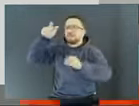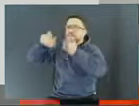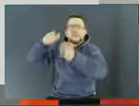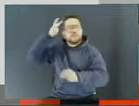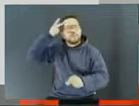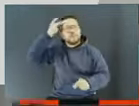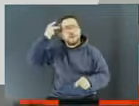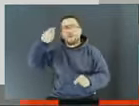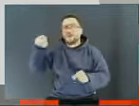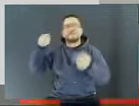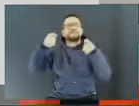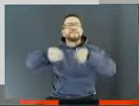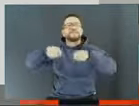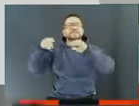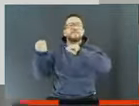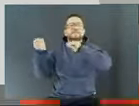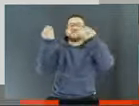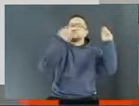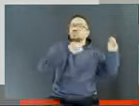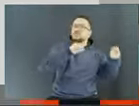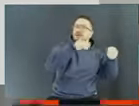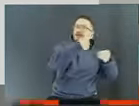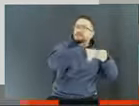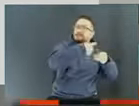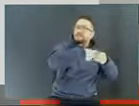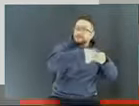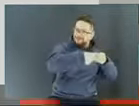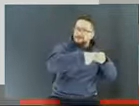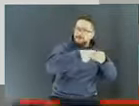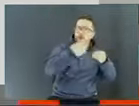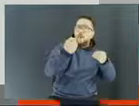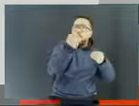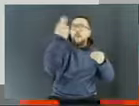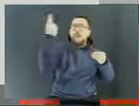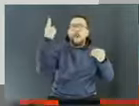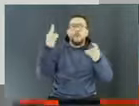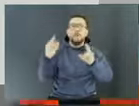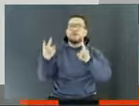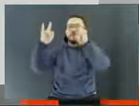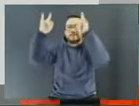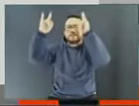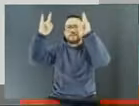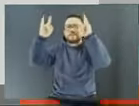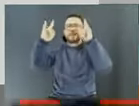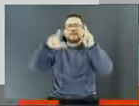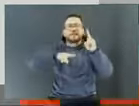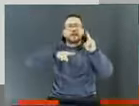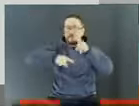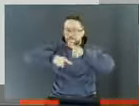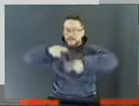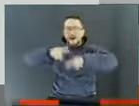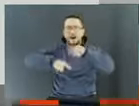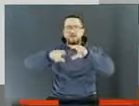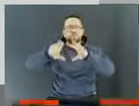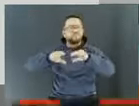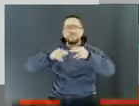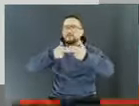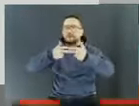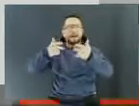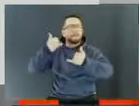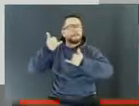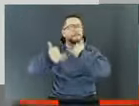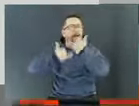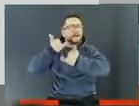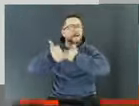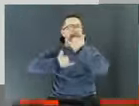vão mudar de apartamento, ou que têm muitos bens, móveis, brinquedos, e que hoje os espaços estão cada